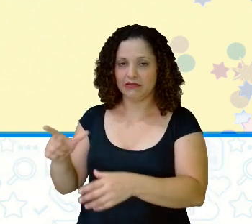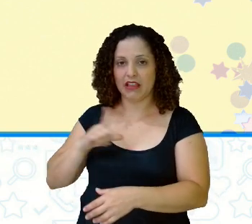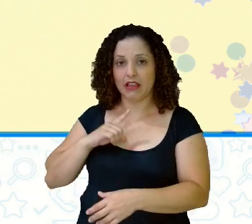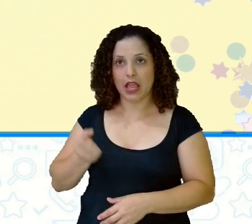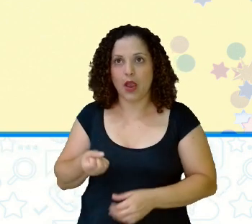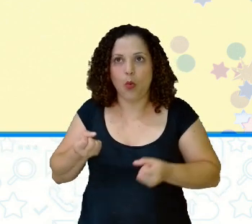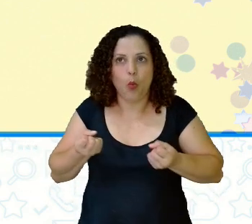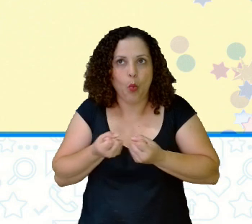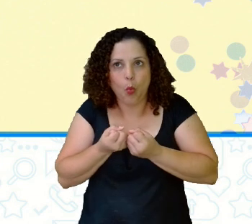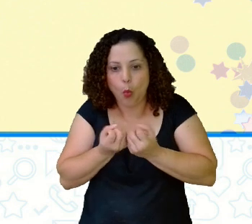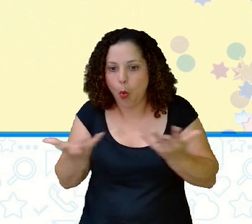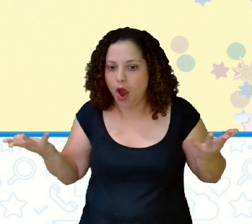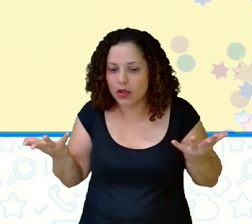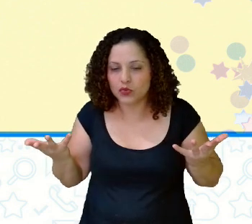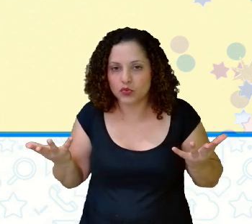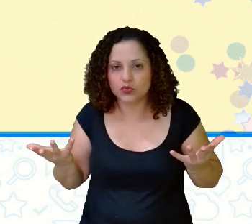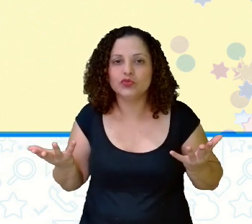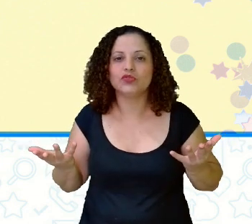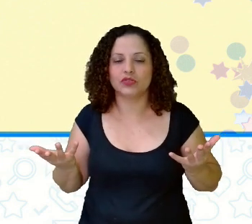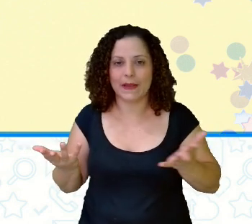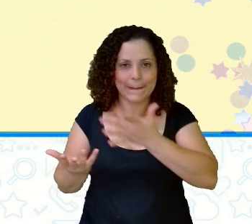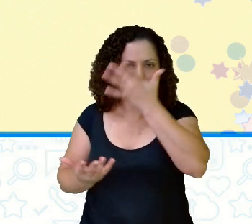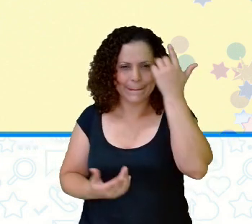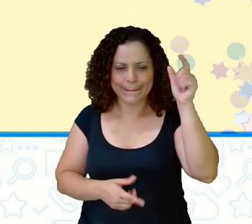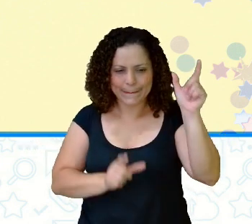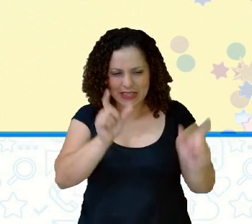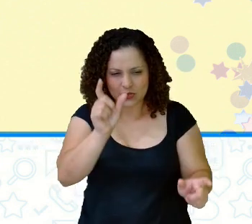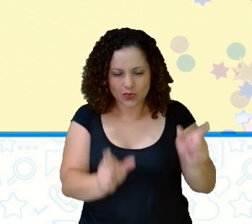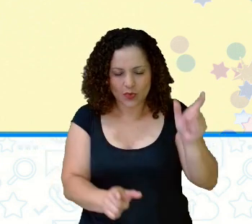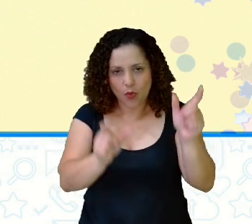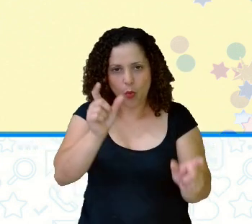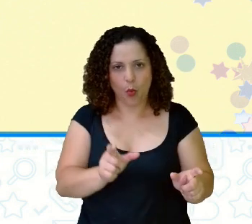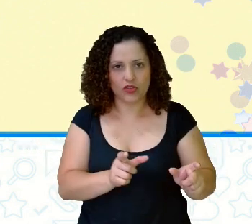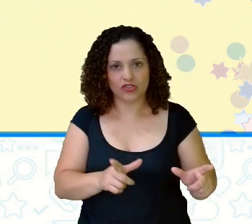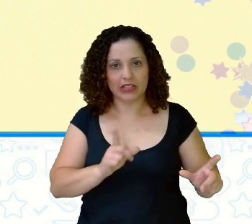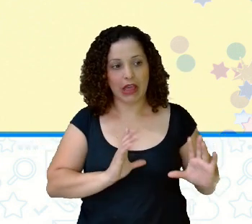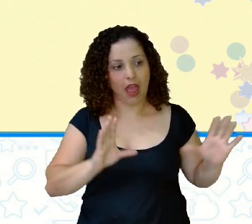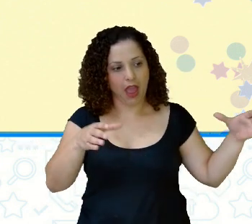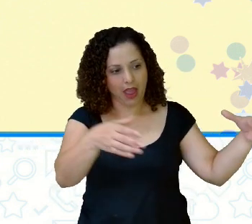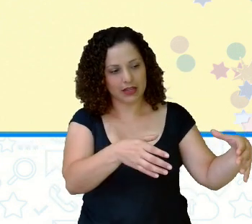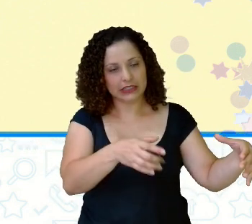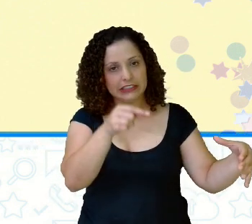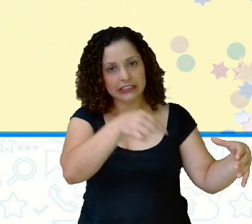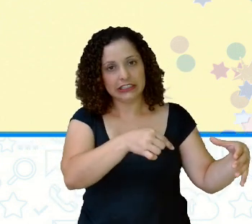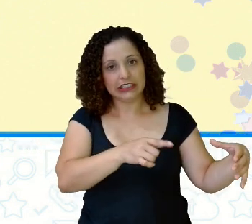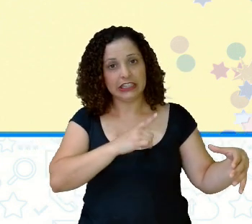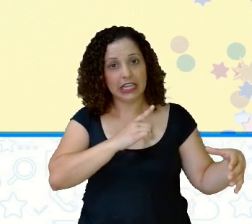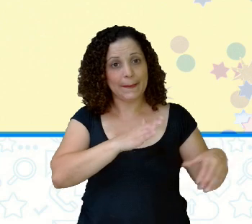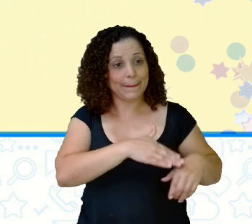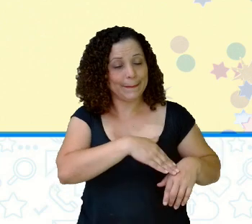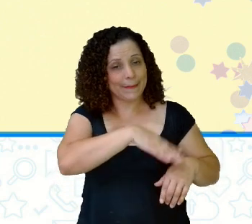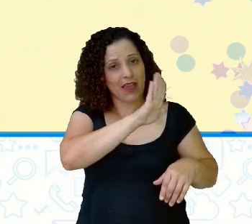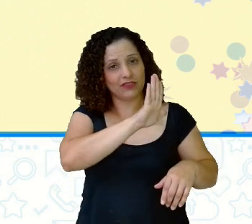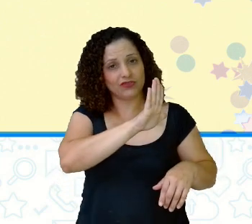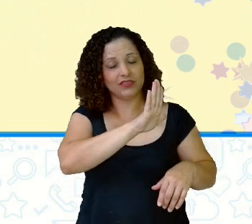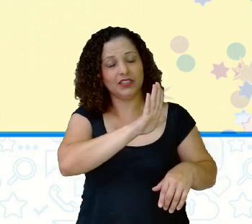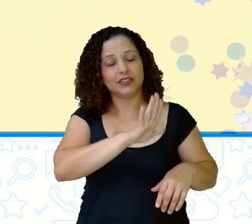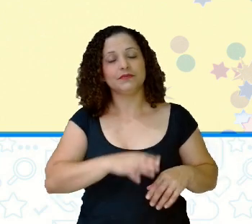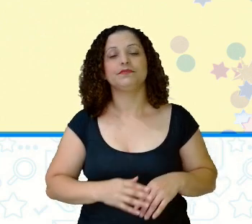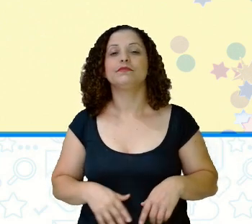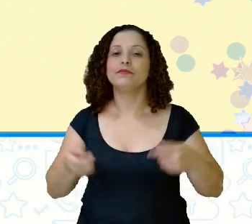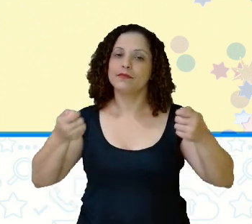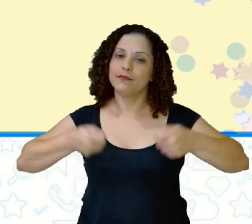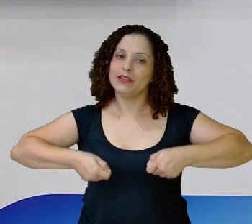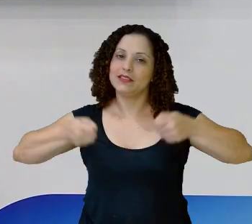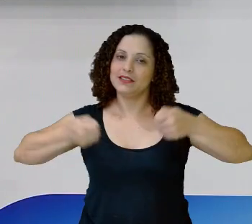saber Quantos foliões O galo Galo e alegria Comporta A mais que o outro Então eu preciso